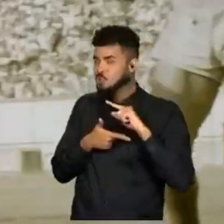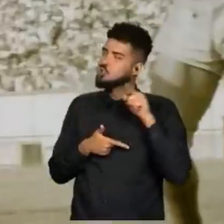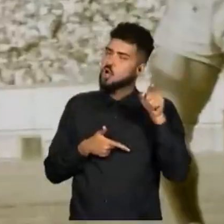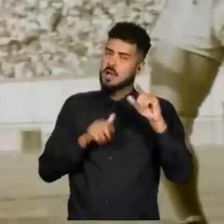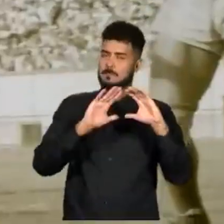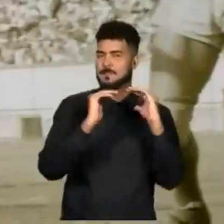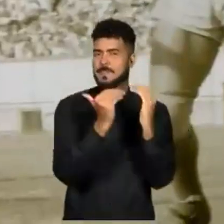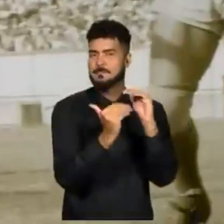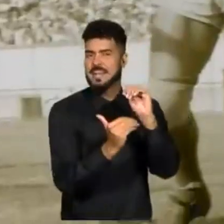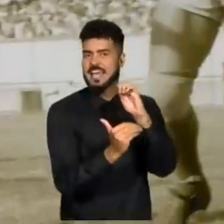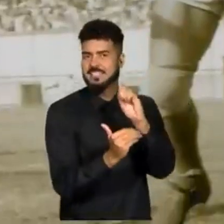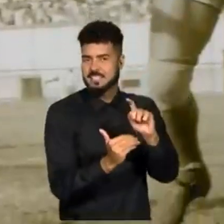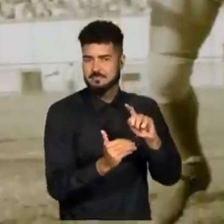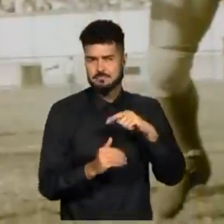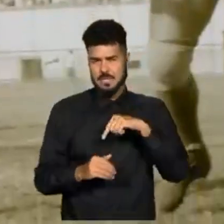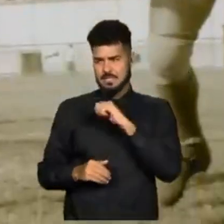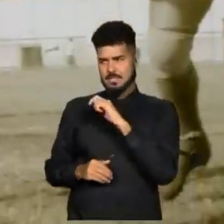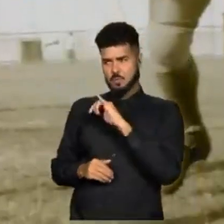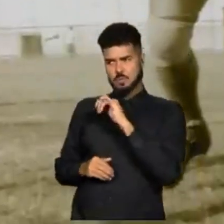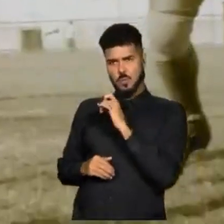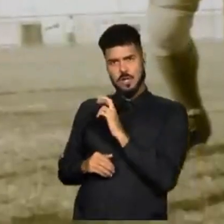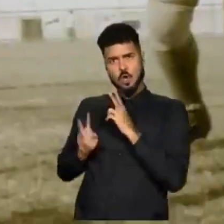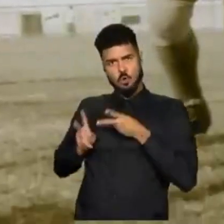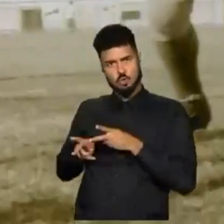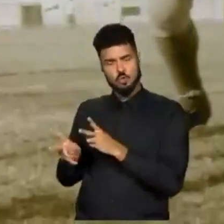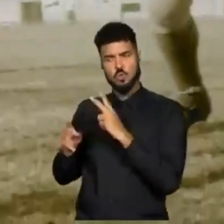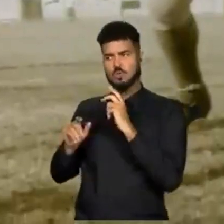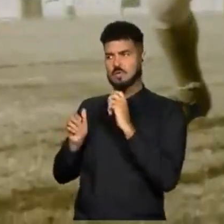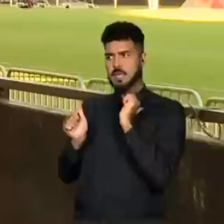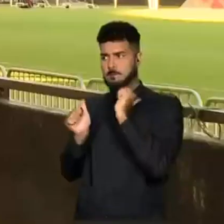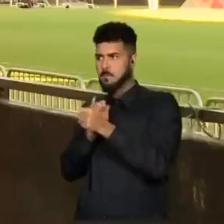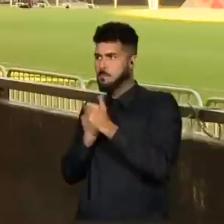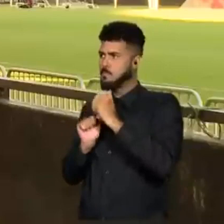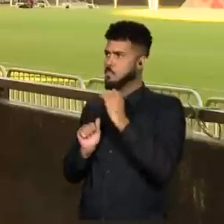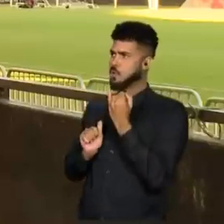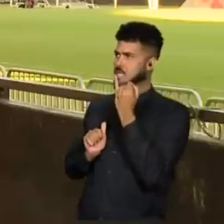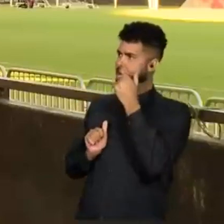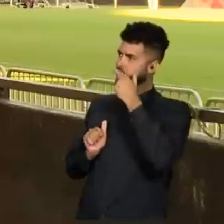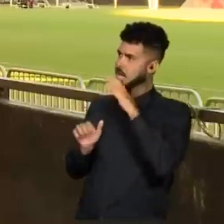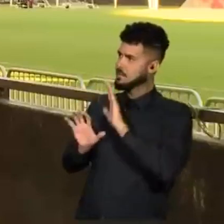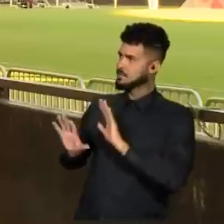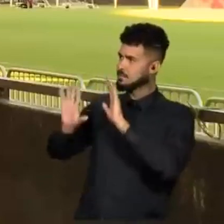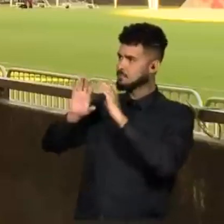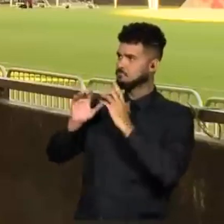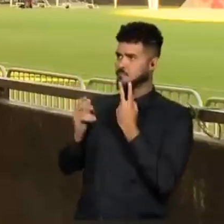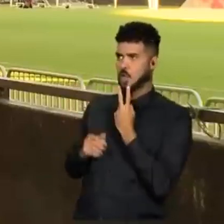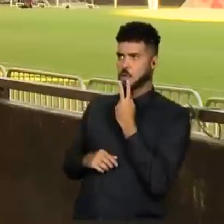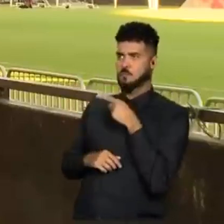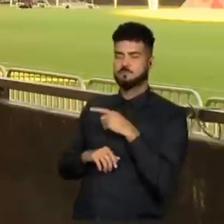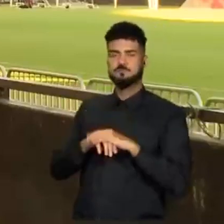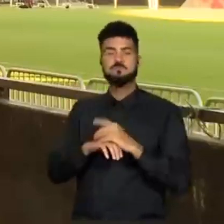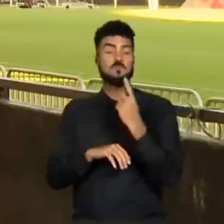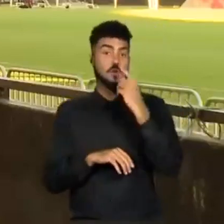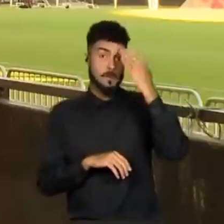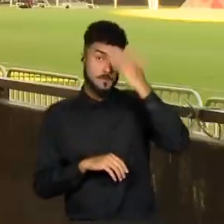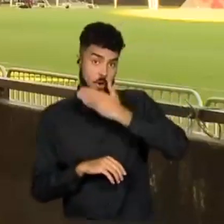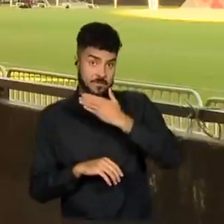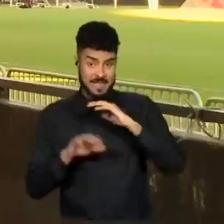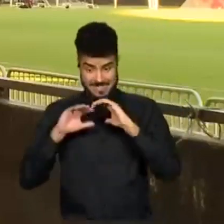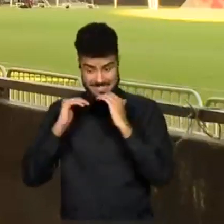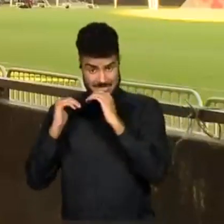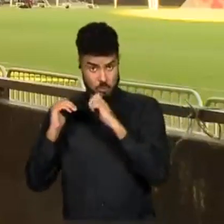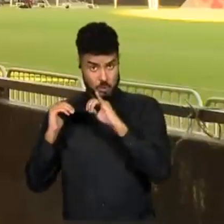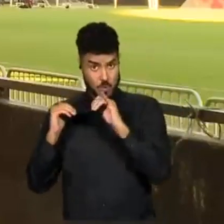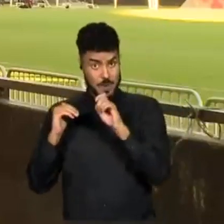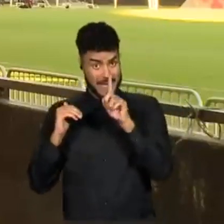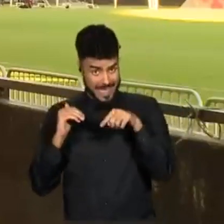você vai ter uma capacidade boa, a 777 vai sair ganhando, que ela vai ter bilheteria pra poder arrecadar, os torcedores vão ter mais espaço